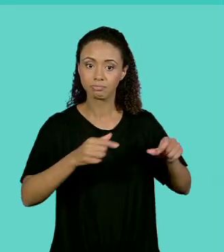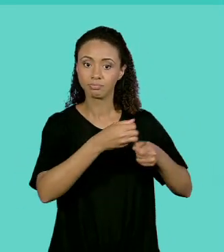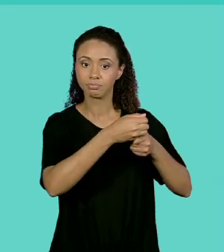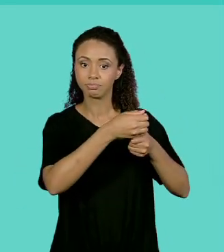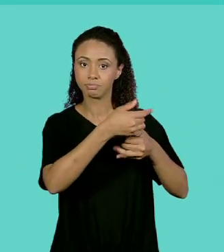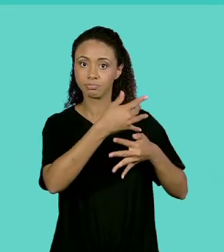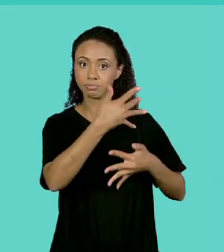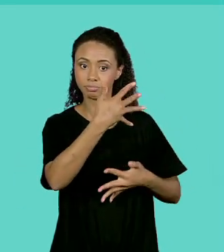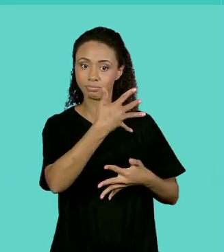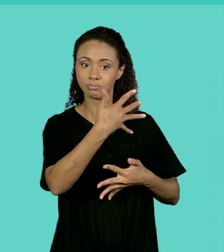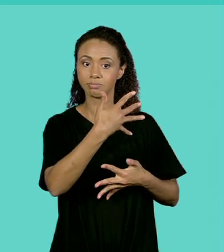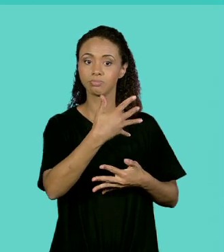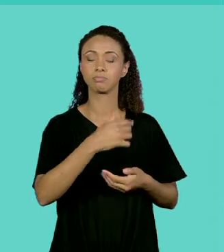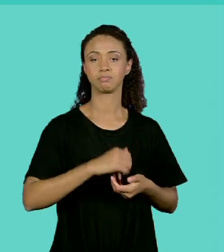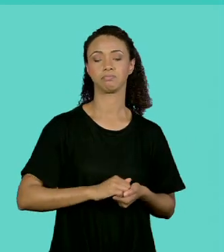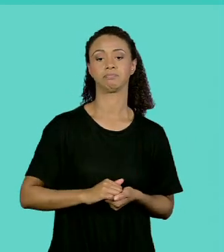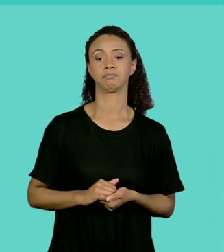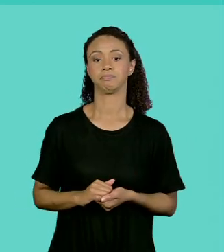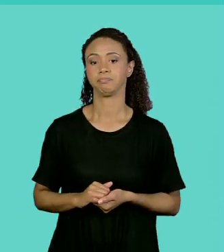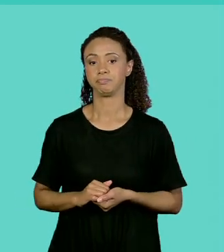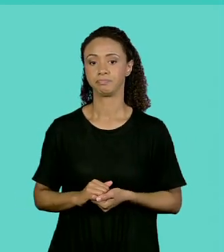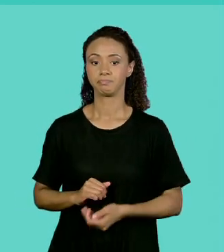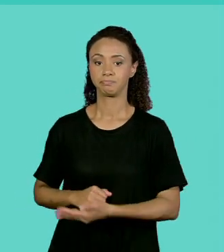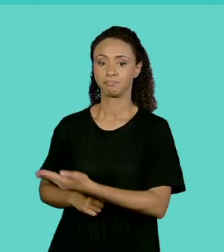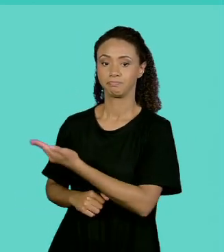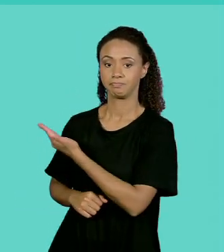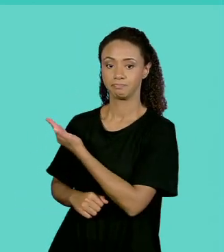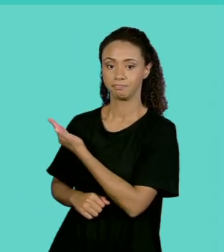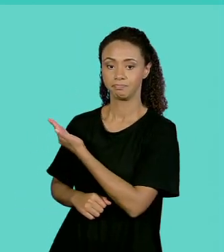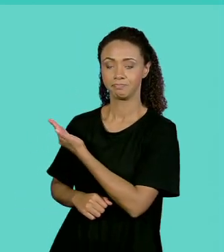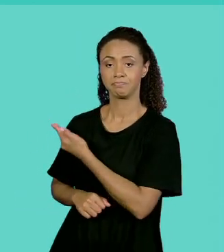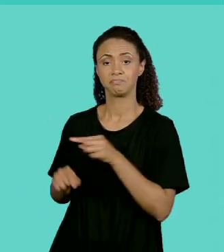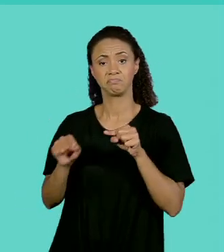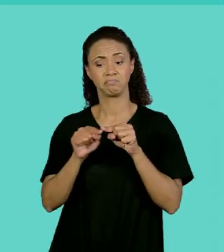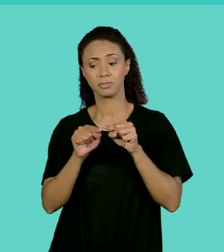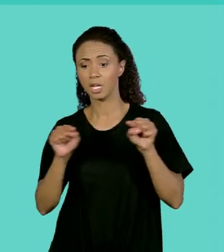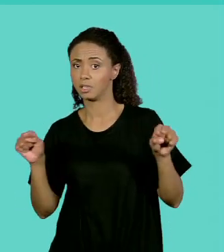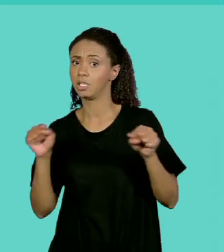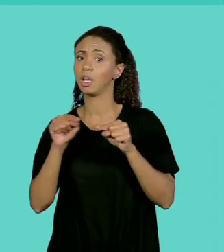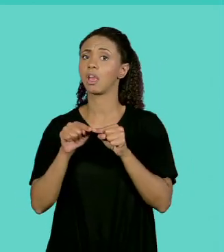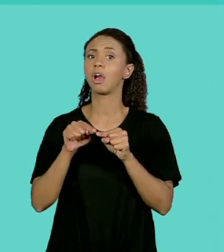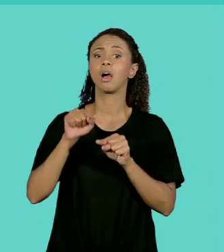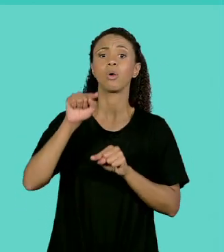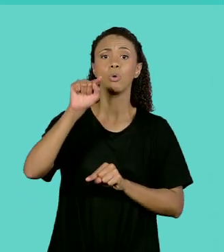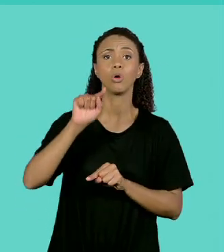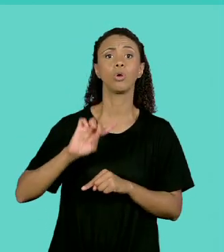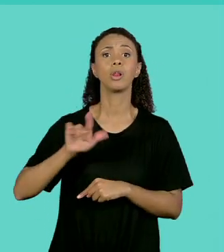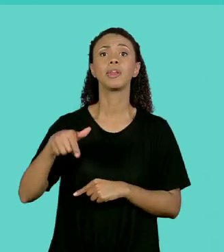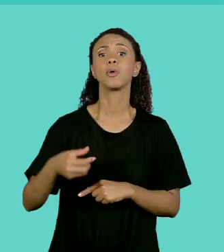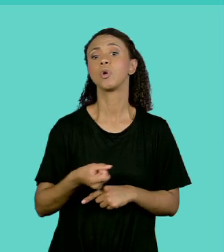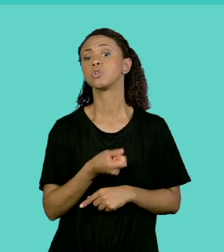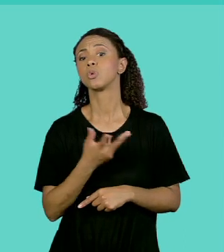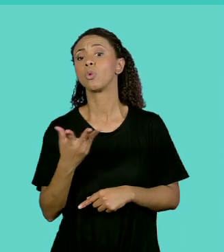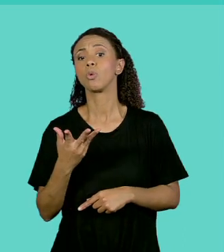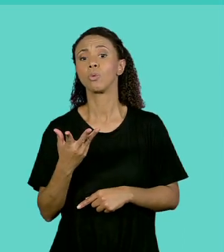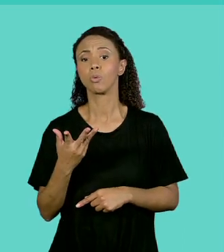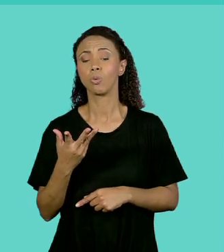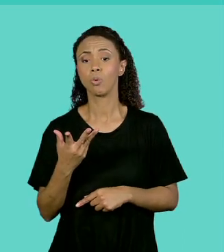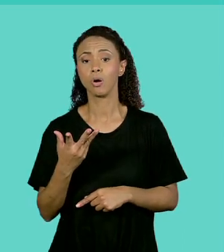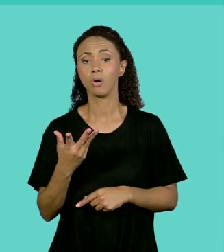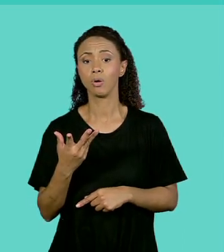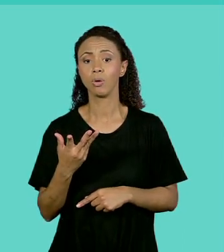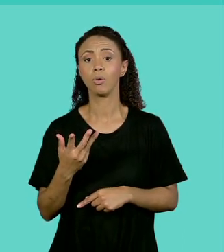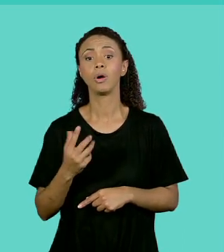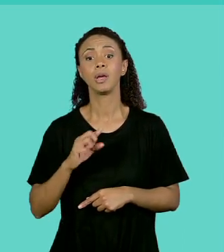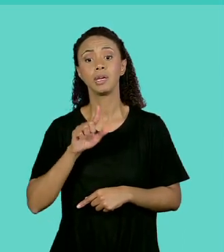linha de 1 a 2. E vamos escrever a linha. Vamos escrever a coluna. E vamos escrever o valor que está armazenado. E